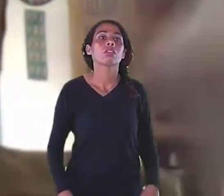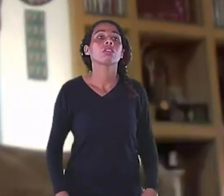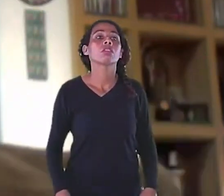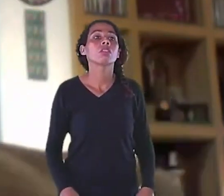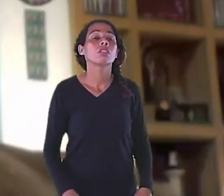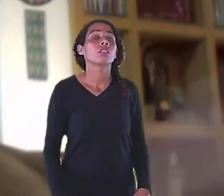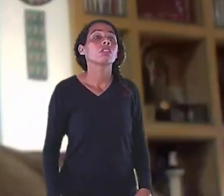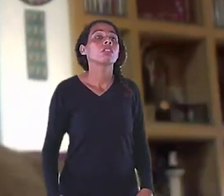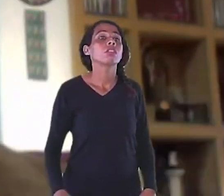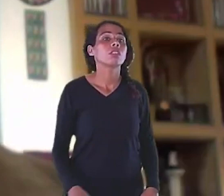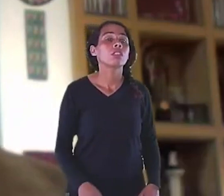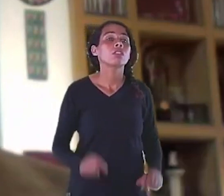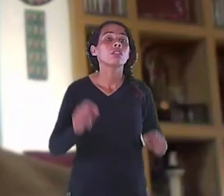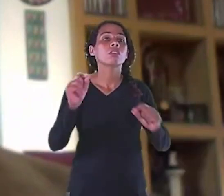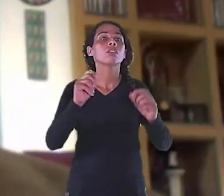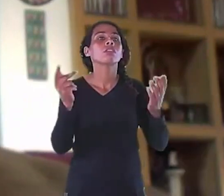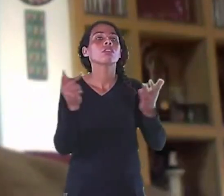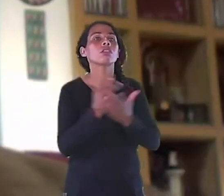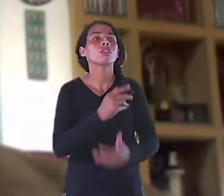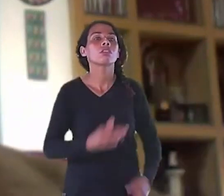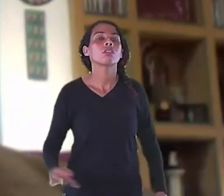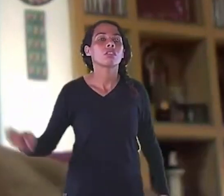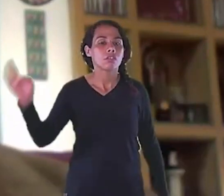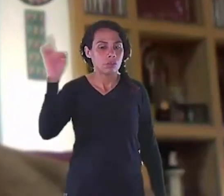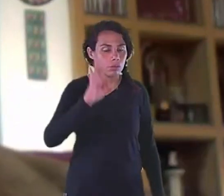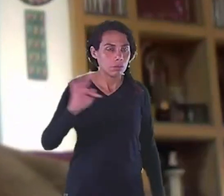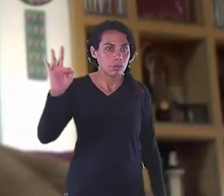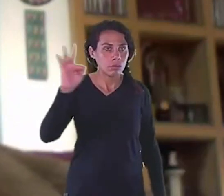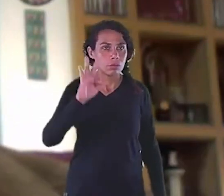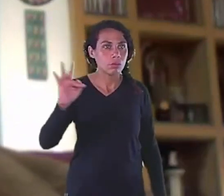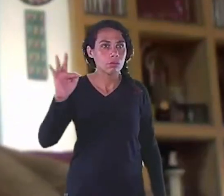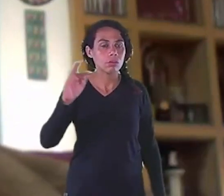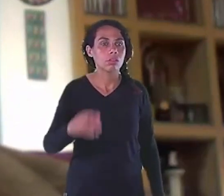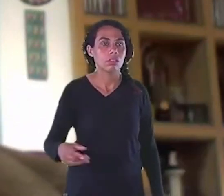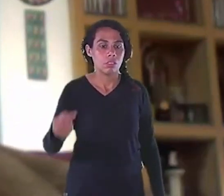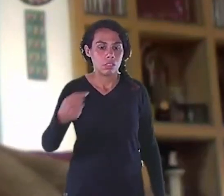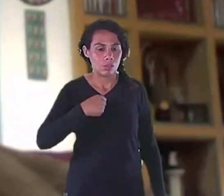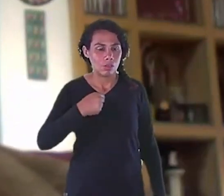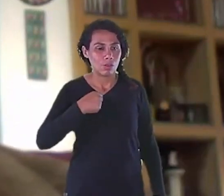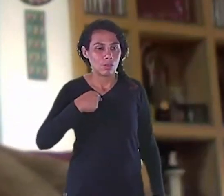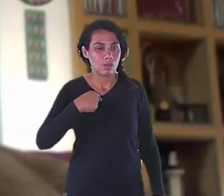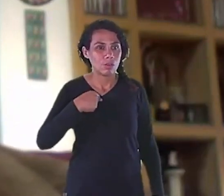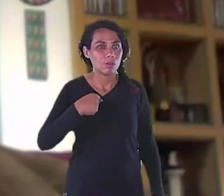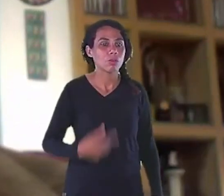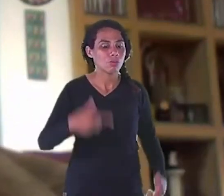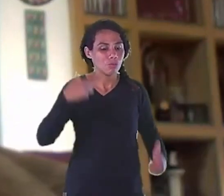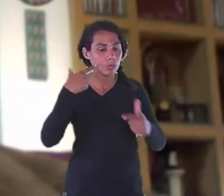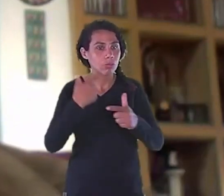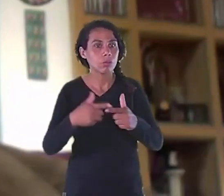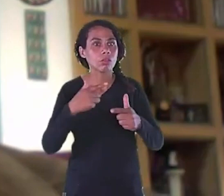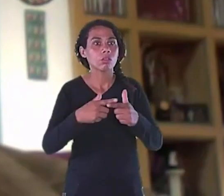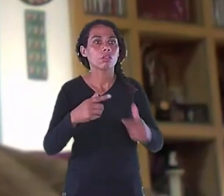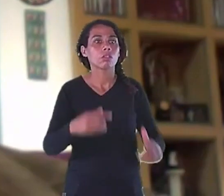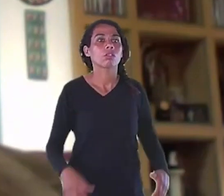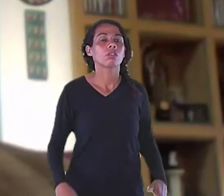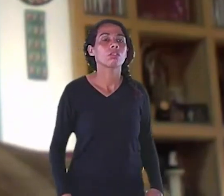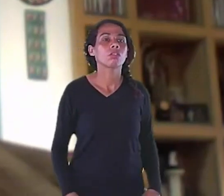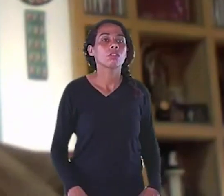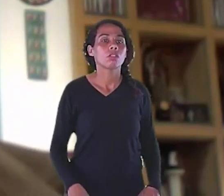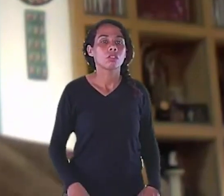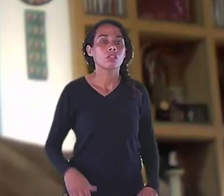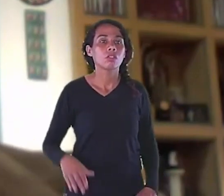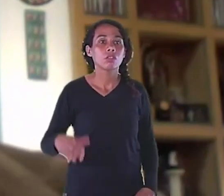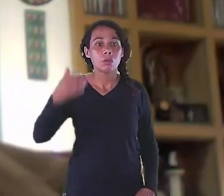saber O que contornava Esse problema Chamava todos Os auxiliares Seriam os Pro-reitores Os assessores